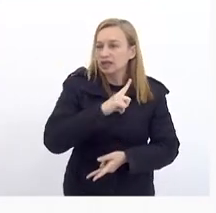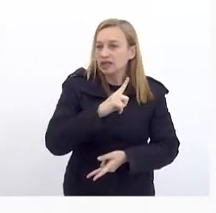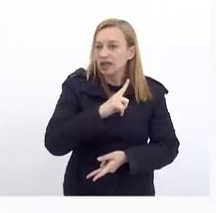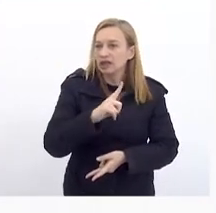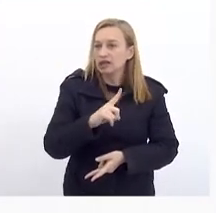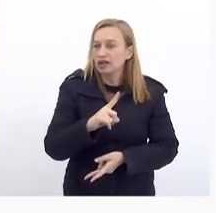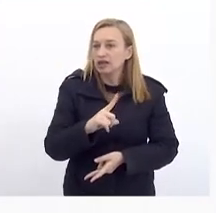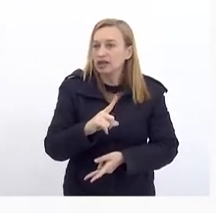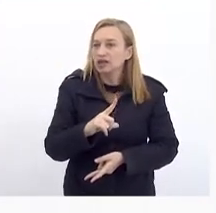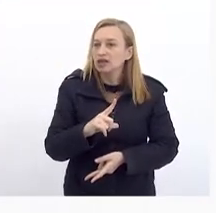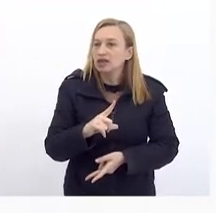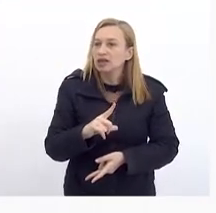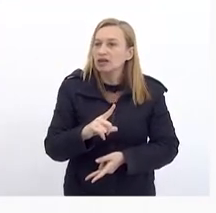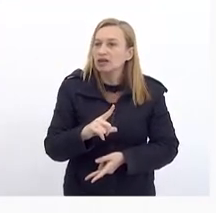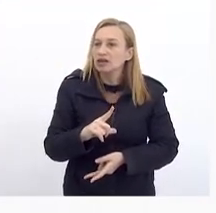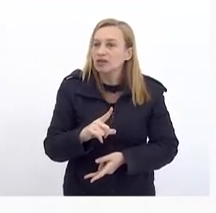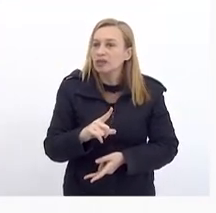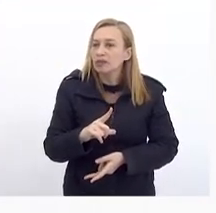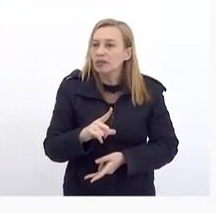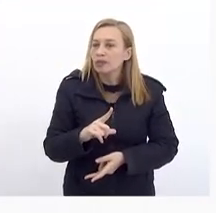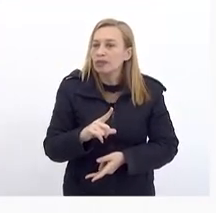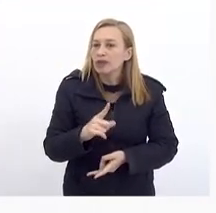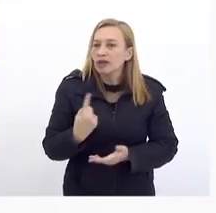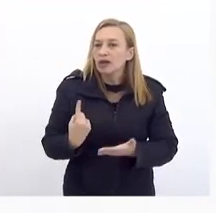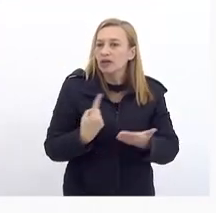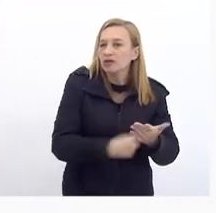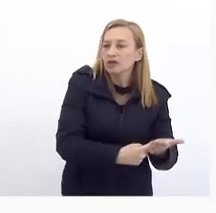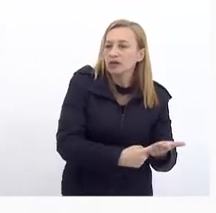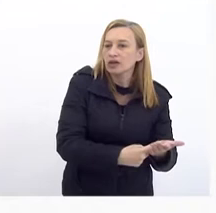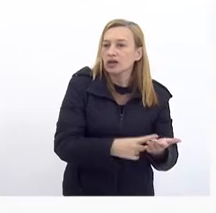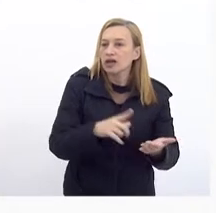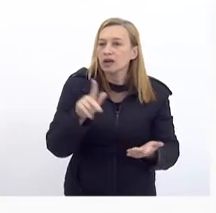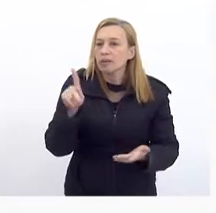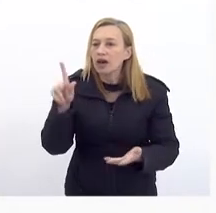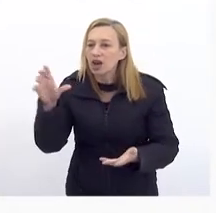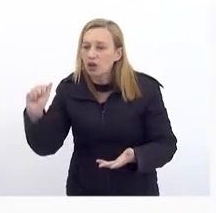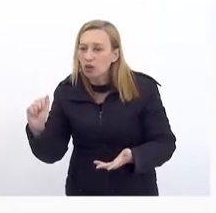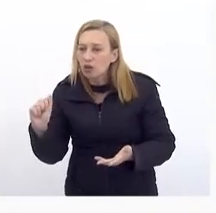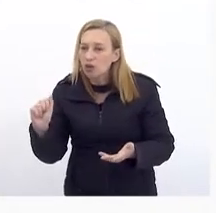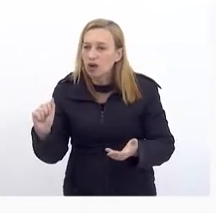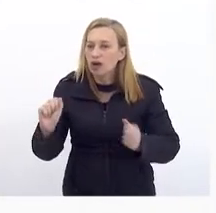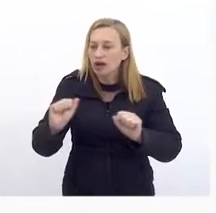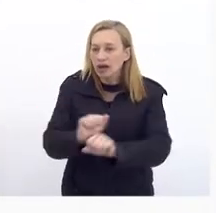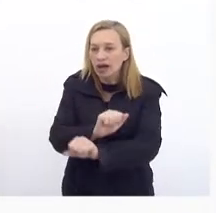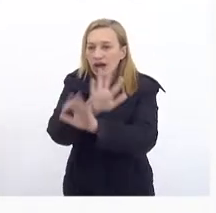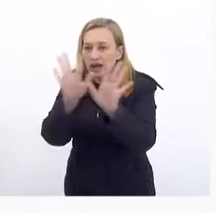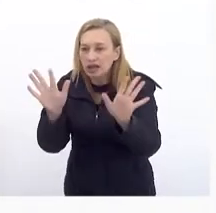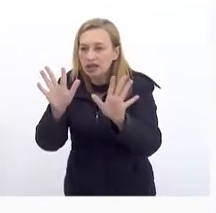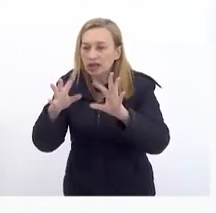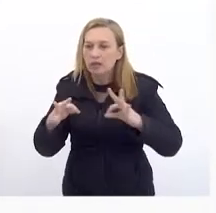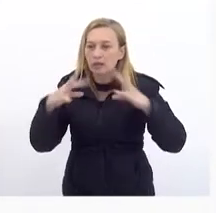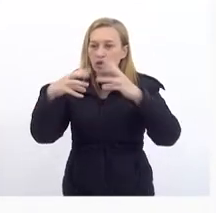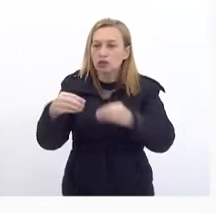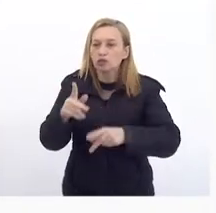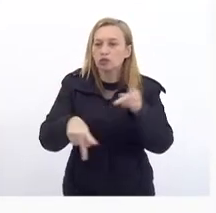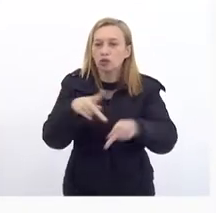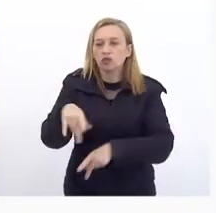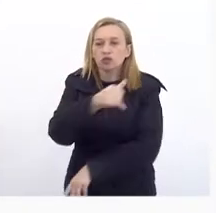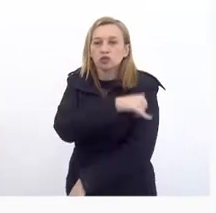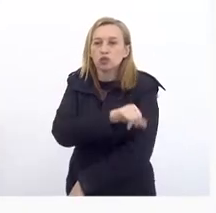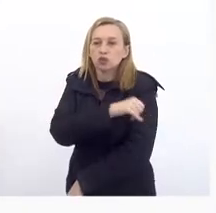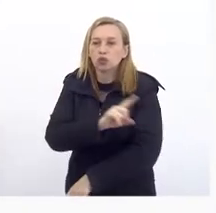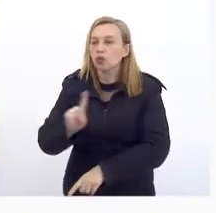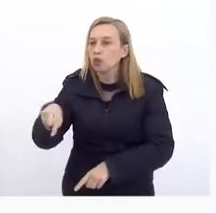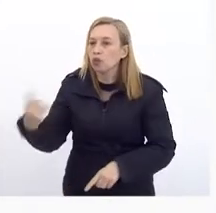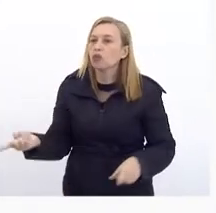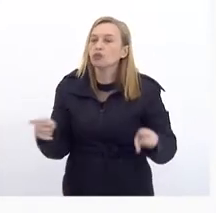Entre O Pacto A LOA A transparência Para toda a população do Rio Uma